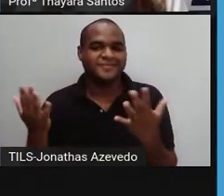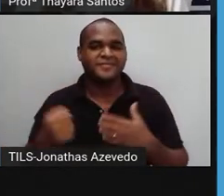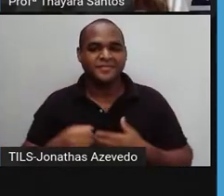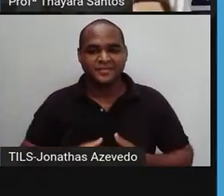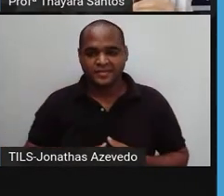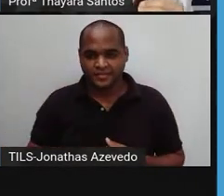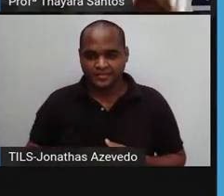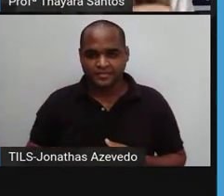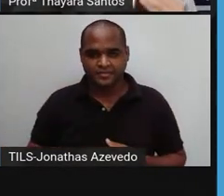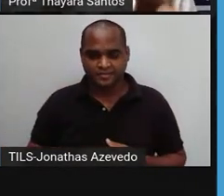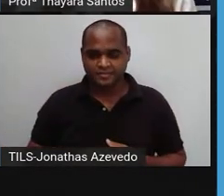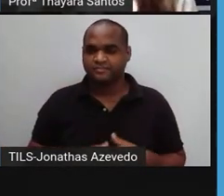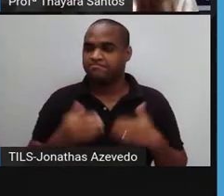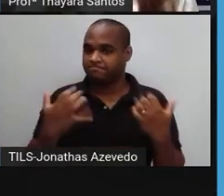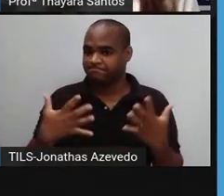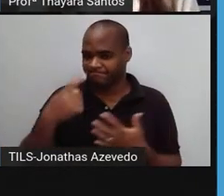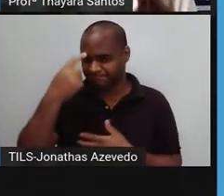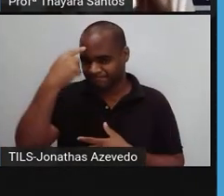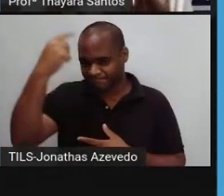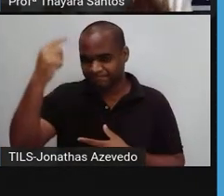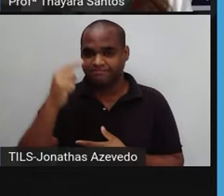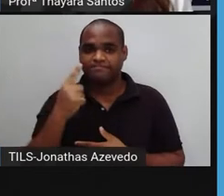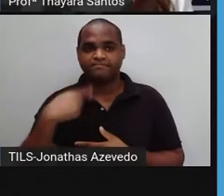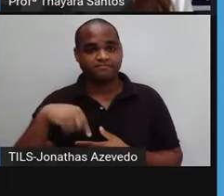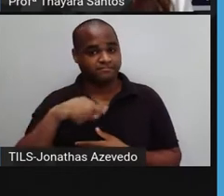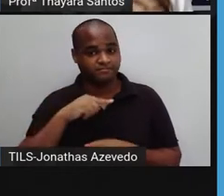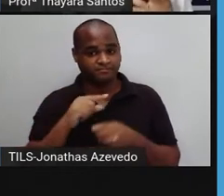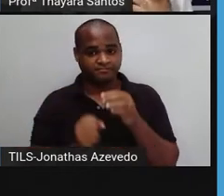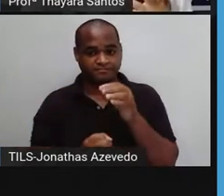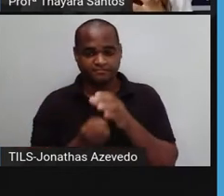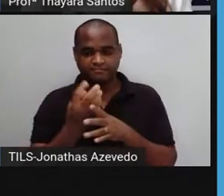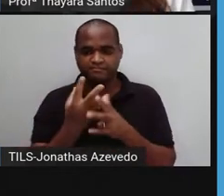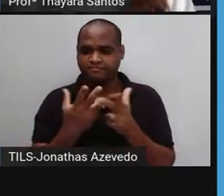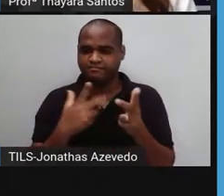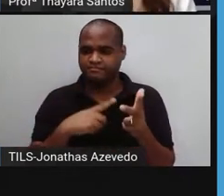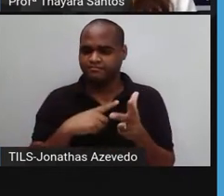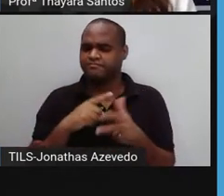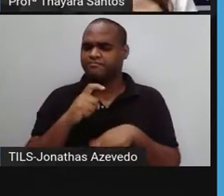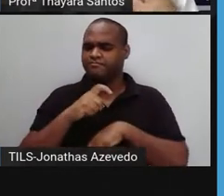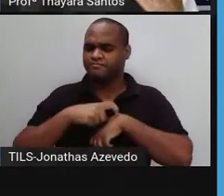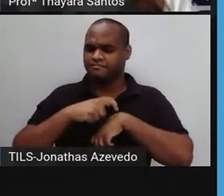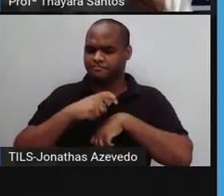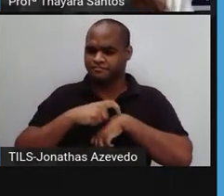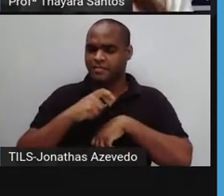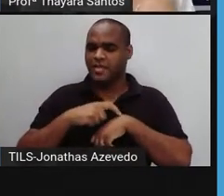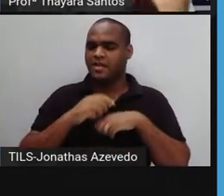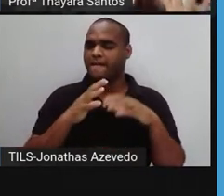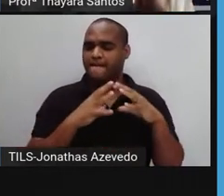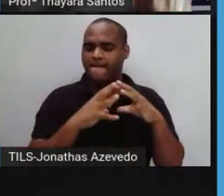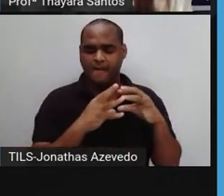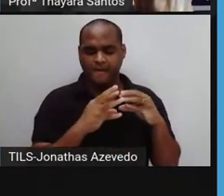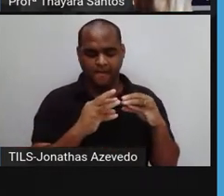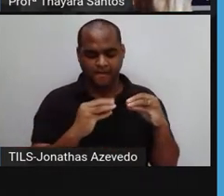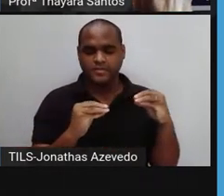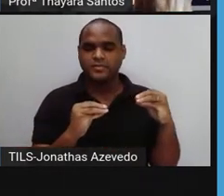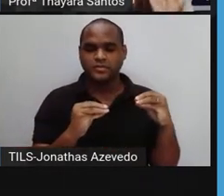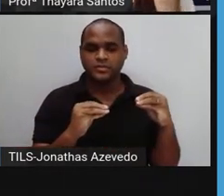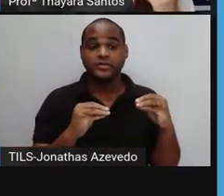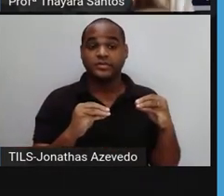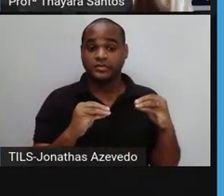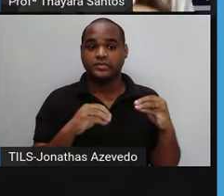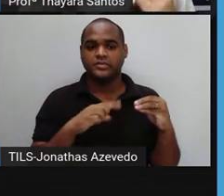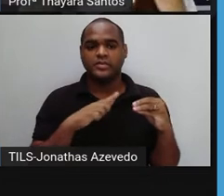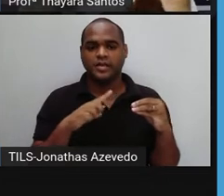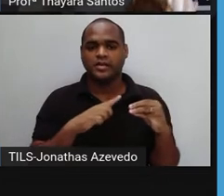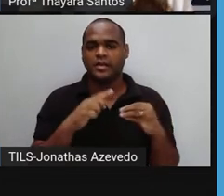só para vocês terem uma ideia, todo produto, ele tem um tempo para se decompor. E o que é esse processo de decomposição?